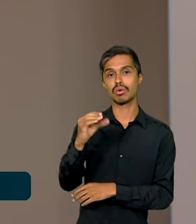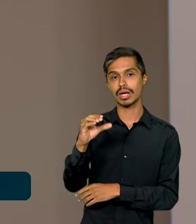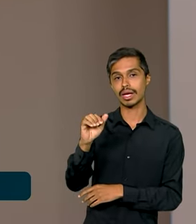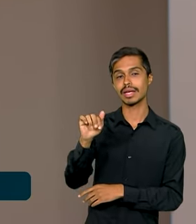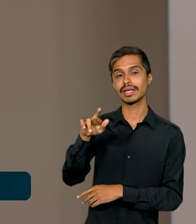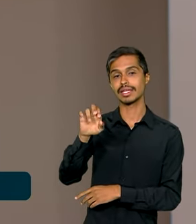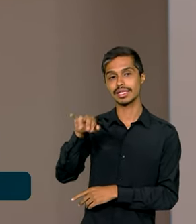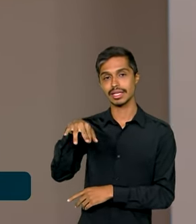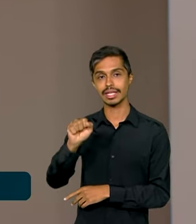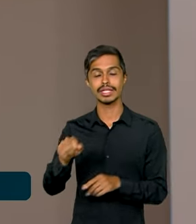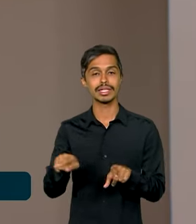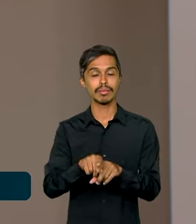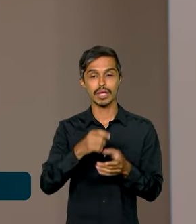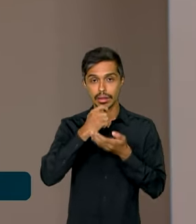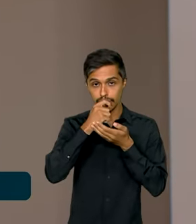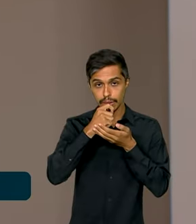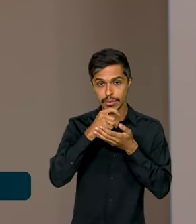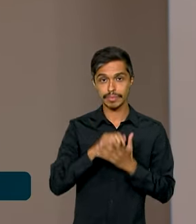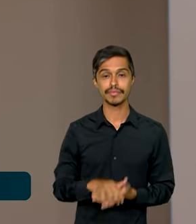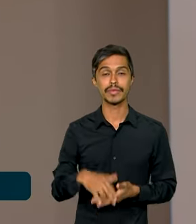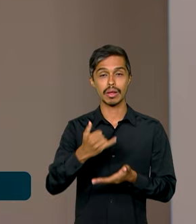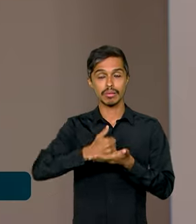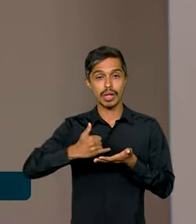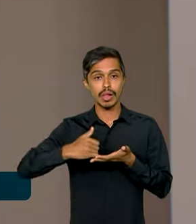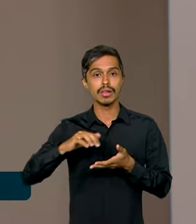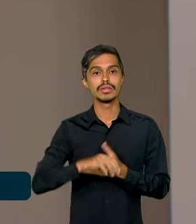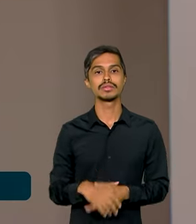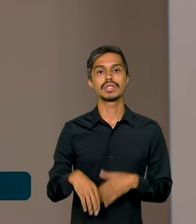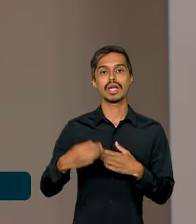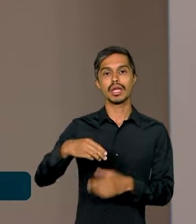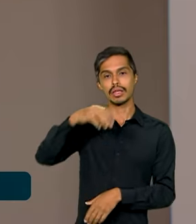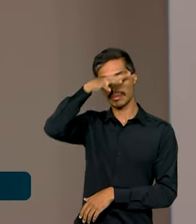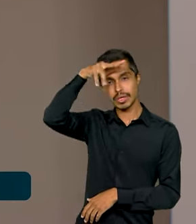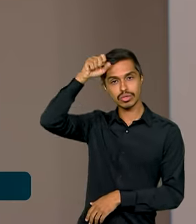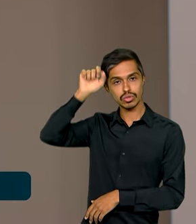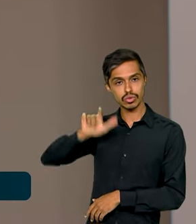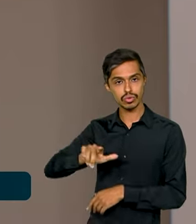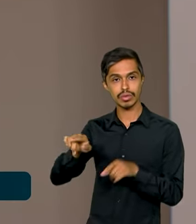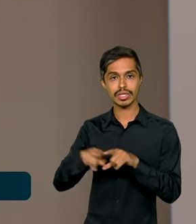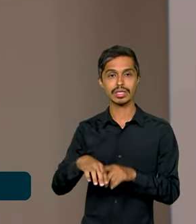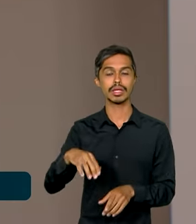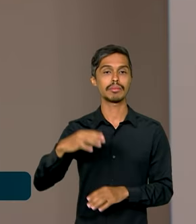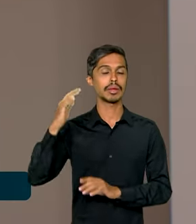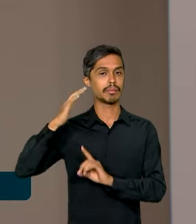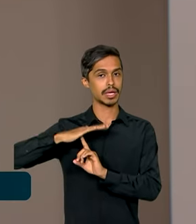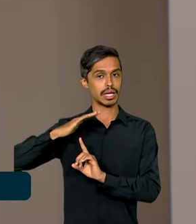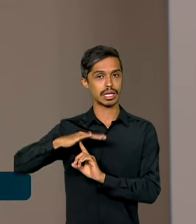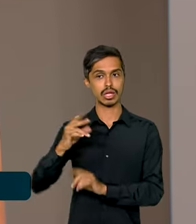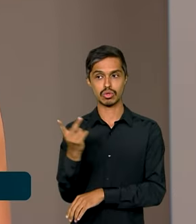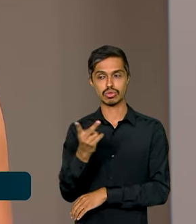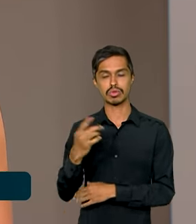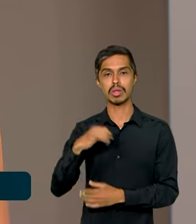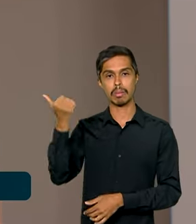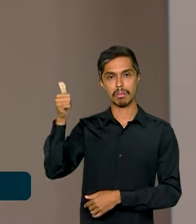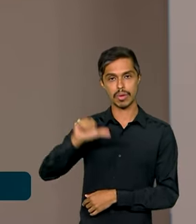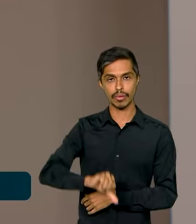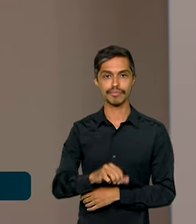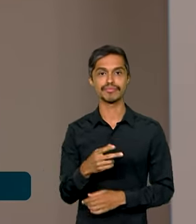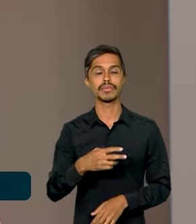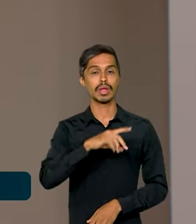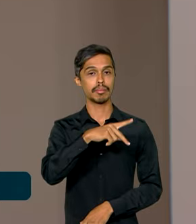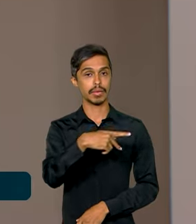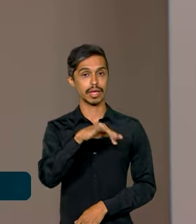crack. E os estados com mais registro são o Mato Grosso do Sul e o Paraná. A PRF afirma que o aumento de